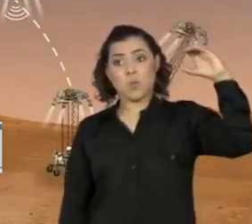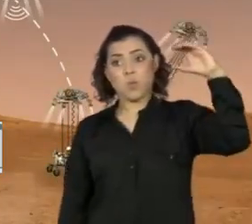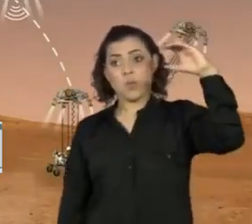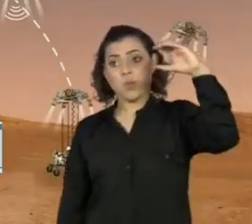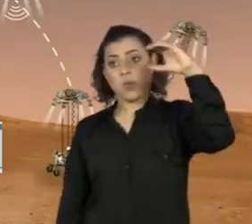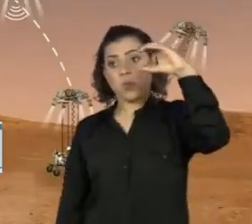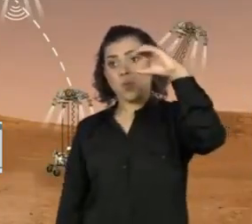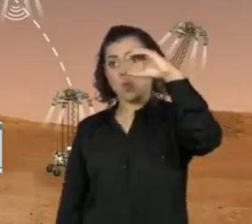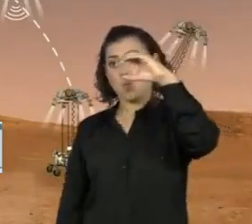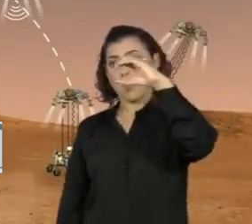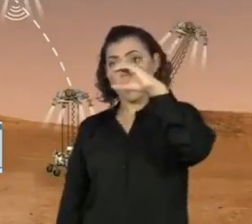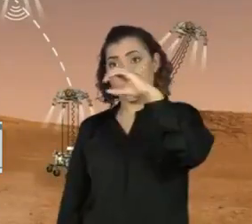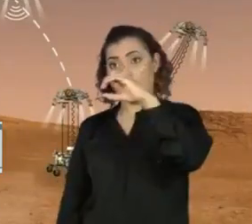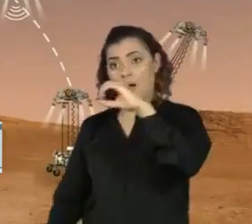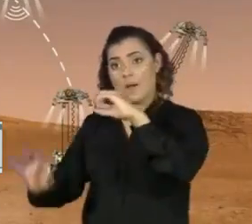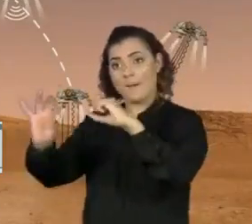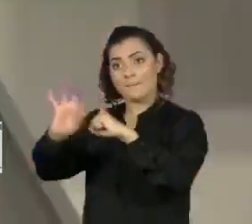5 para 6 da tarde no horário de Brasília.